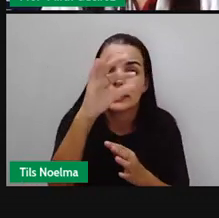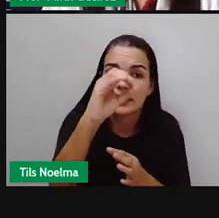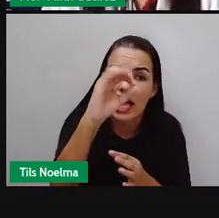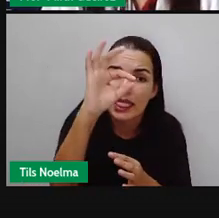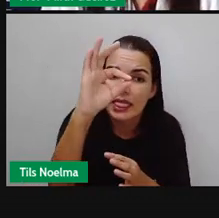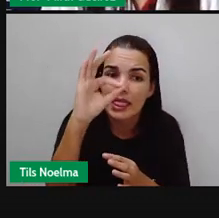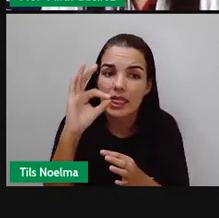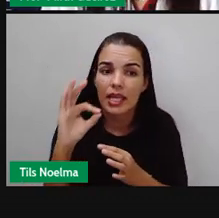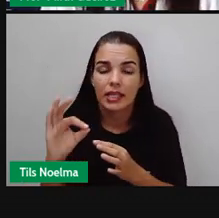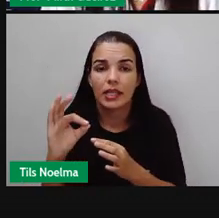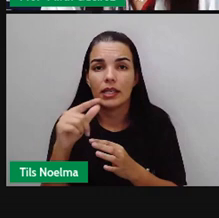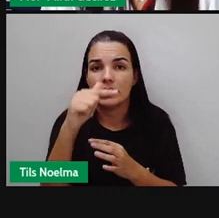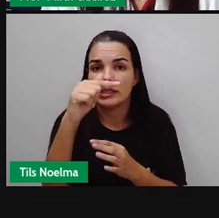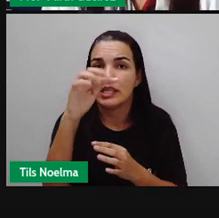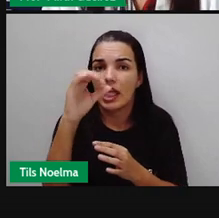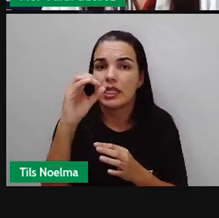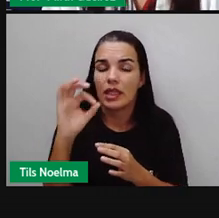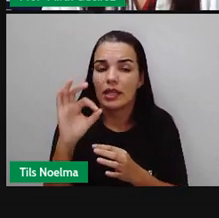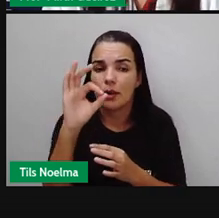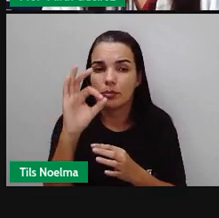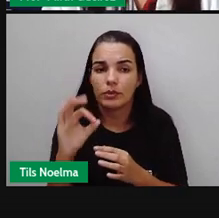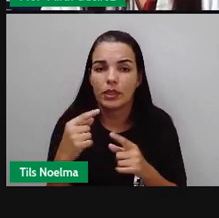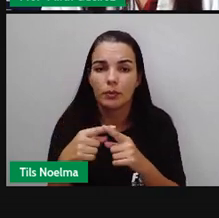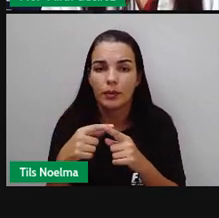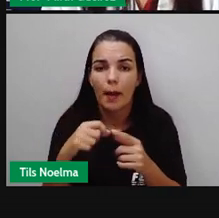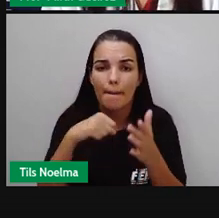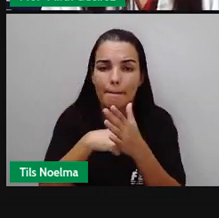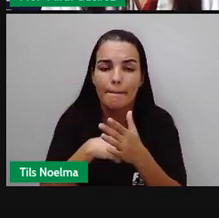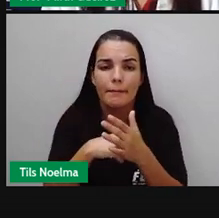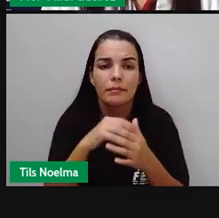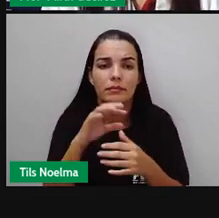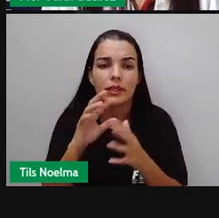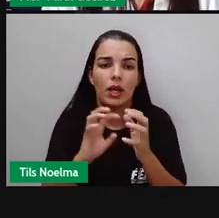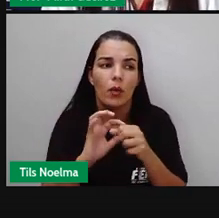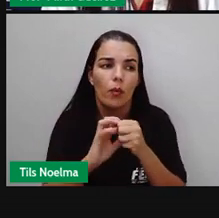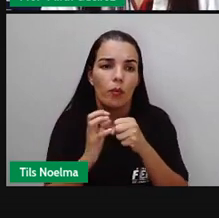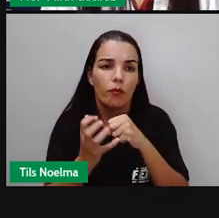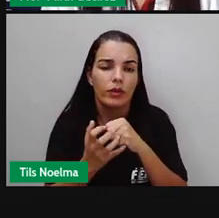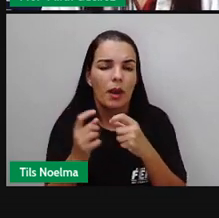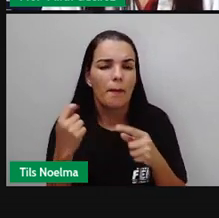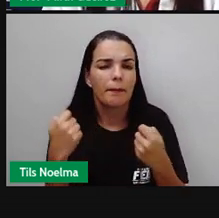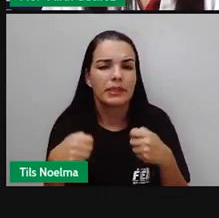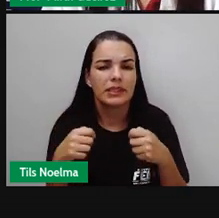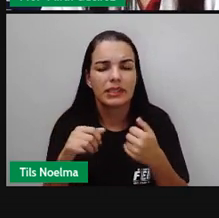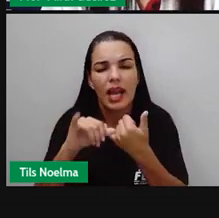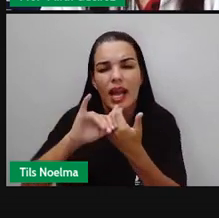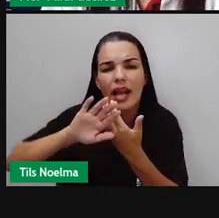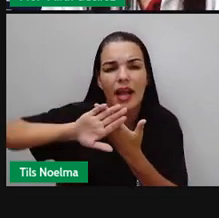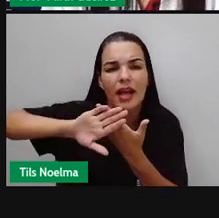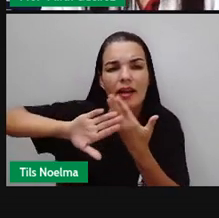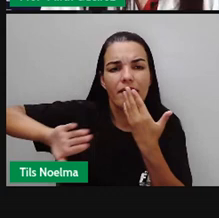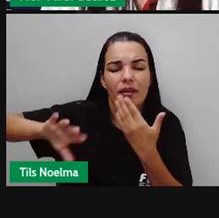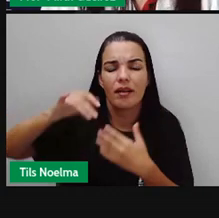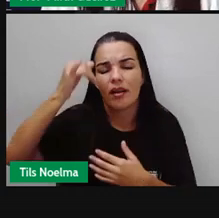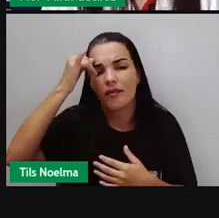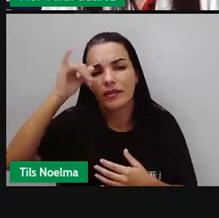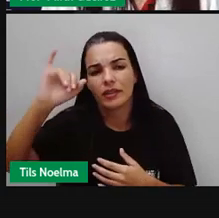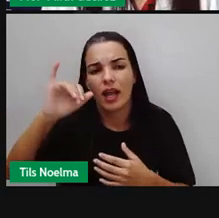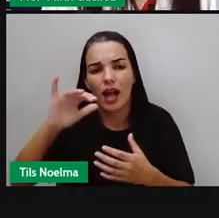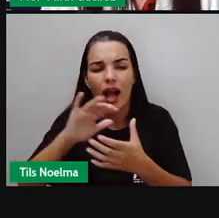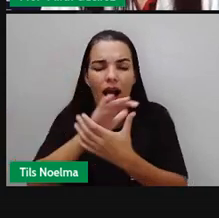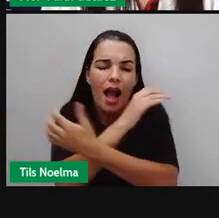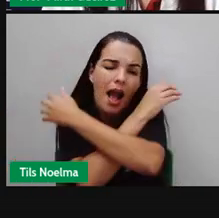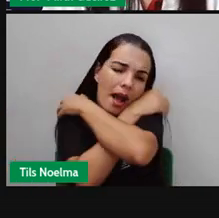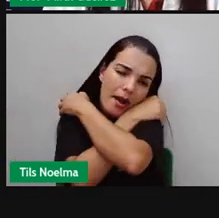tipo de álcool, não. Tem que ser 70%, certo? Evite contato físico, como abraço, aperto de